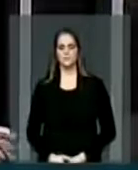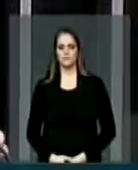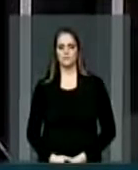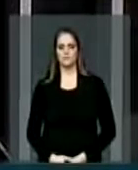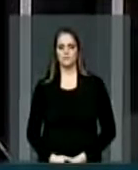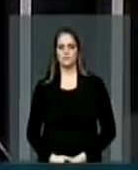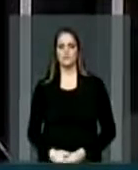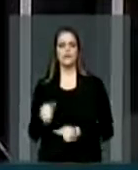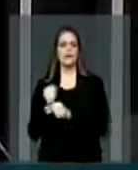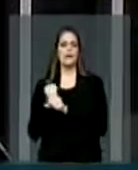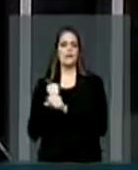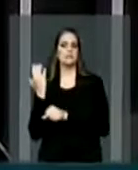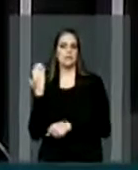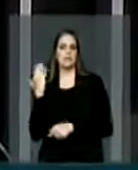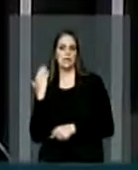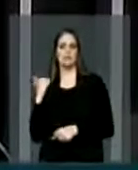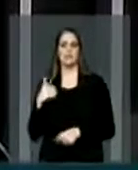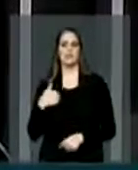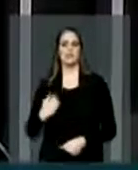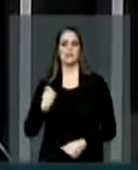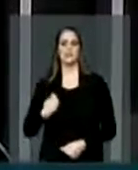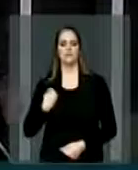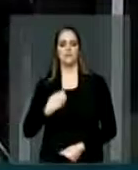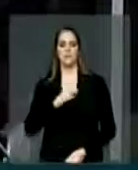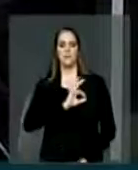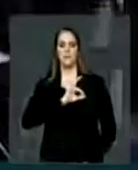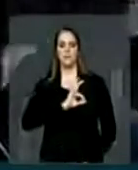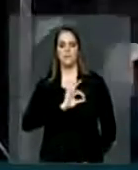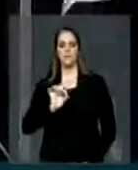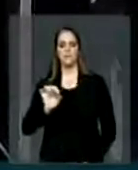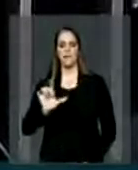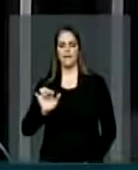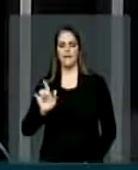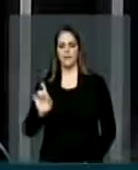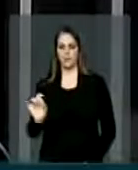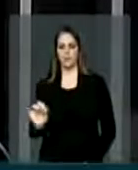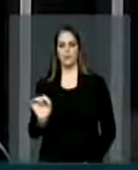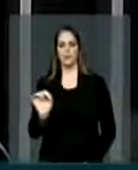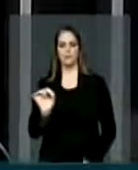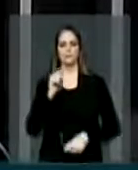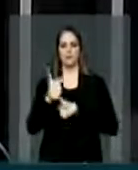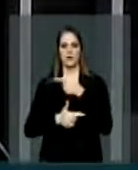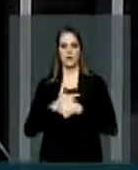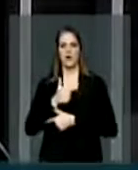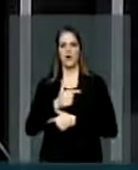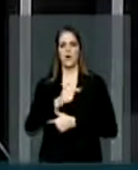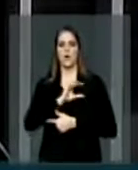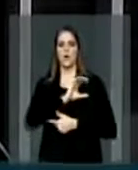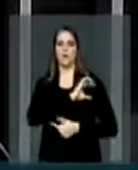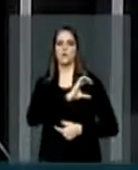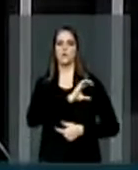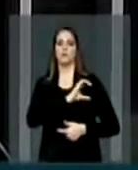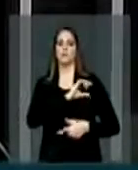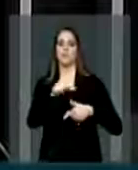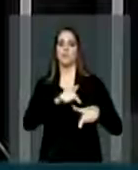até poucos anos atrás, exerci o meu ofício de delegado da Polícia Federal. Minha função era coordenar grandes operações na